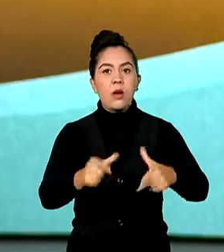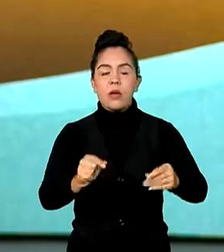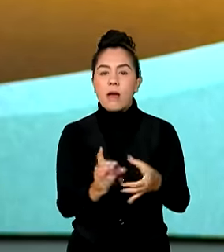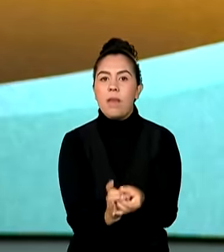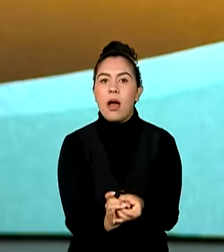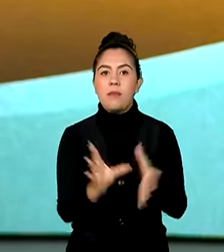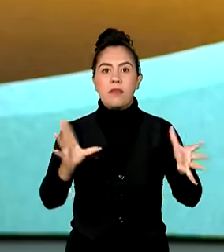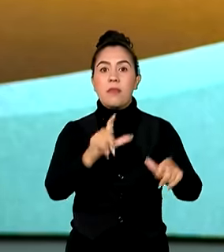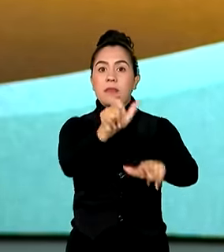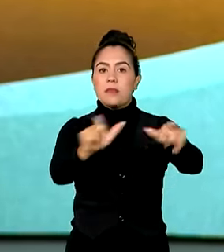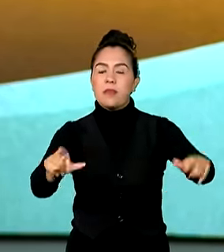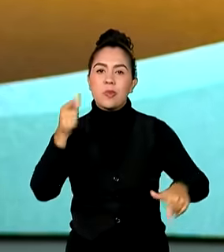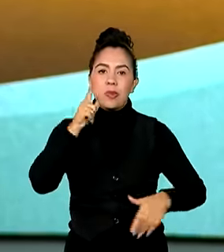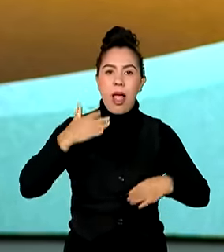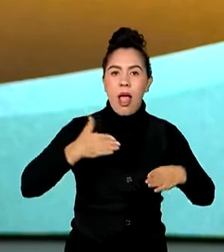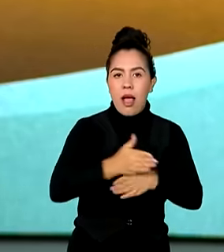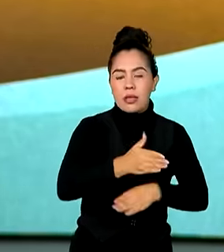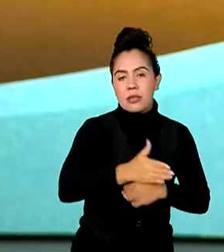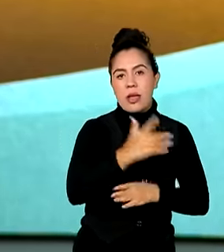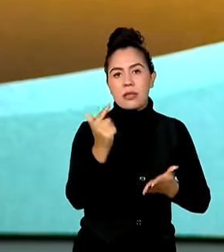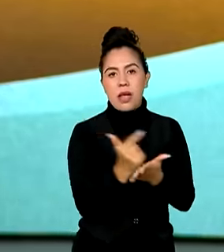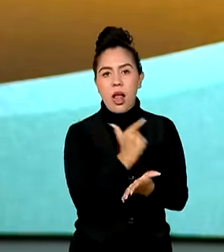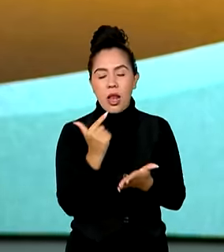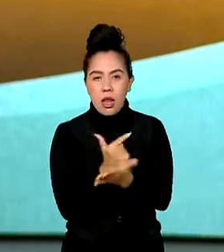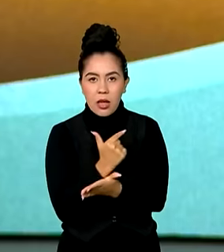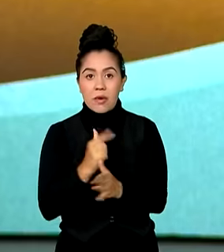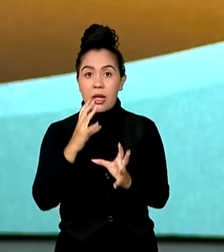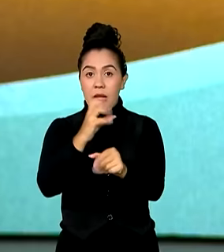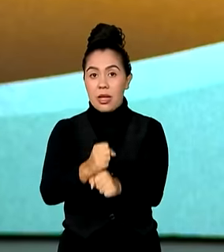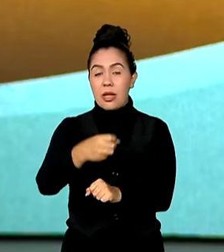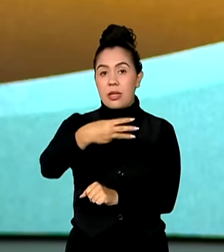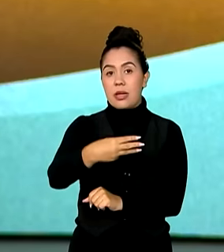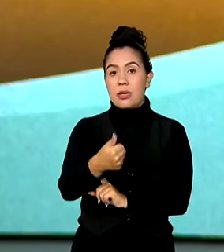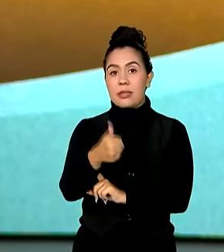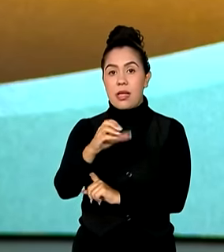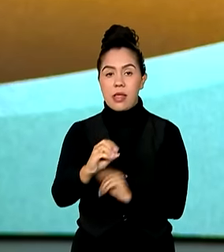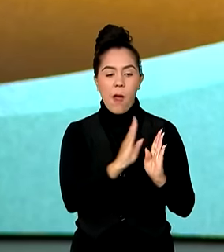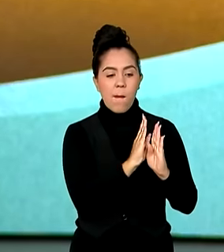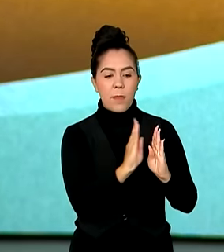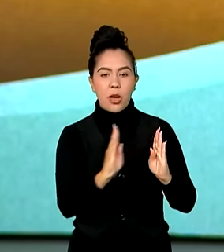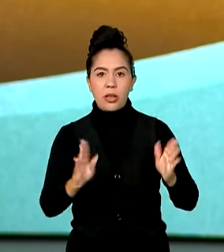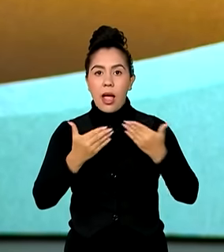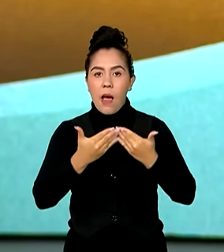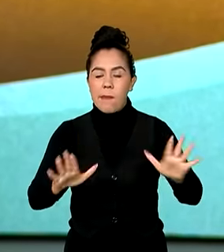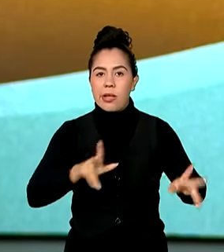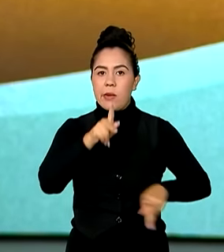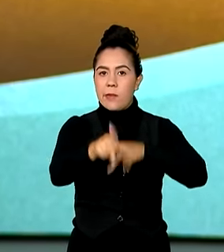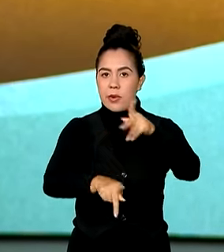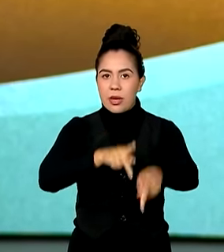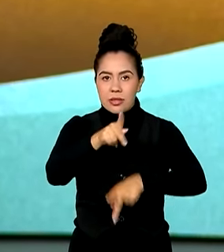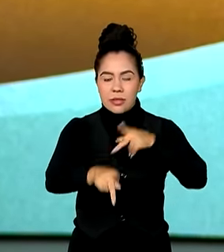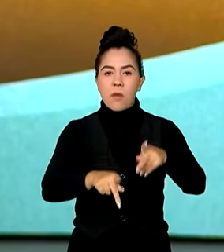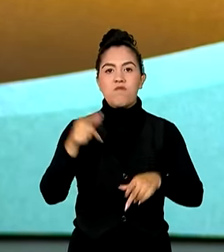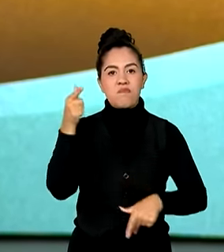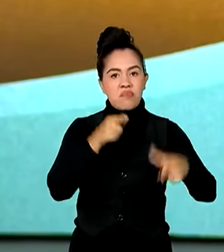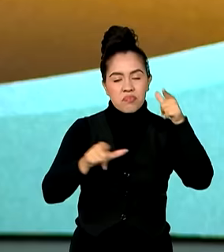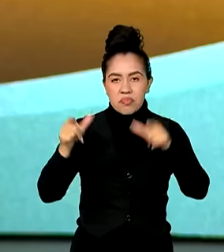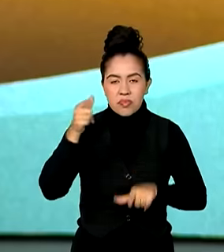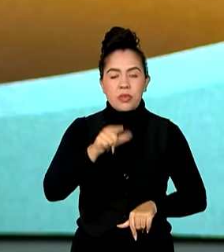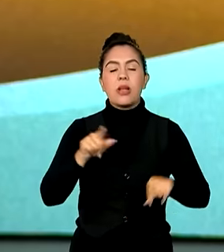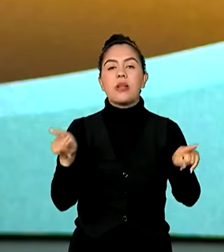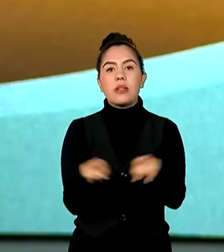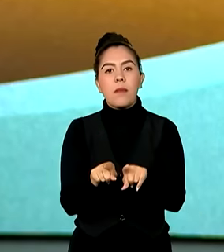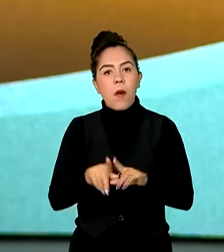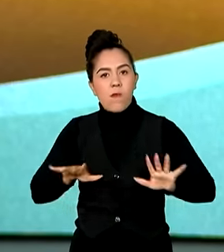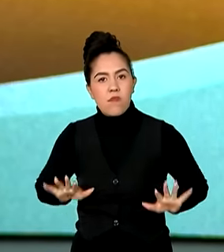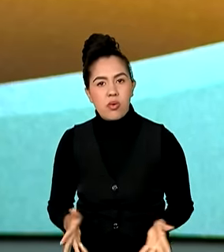como prêmio de pontos de leitura, em que 310 bibliotecas comunitárias foram contempladas, promovendo o fortalecimento